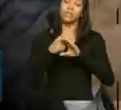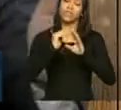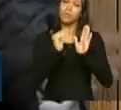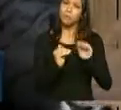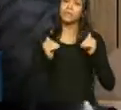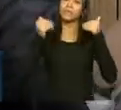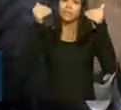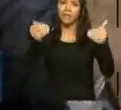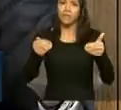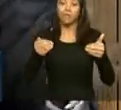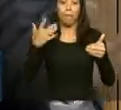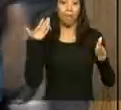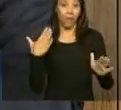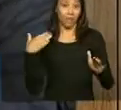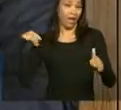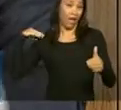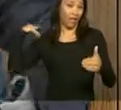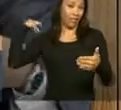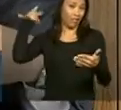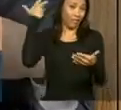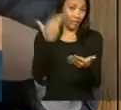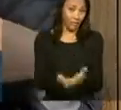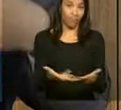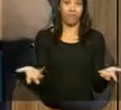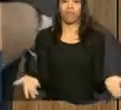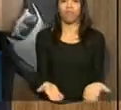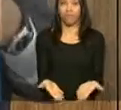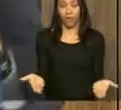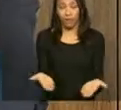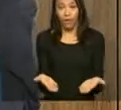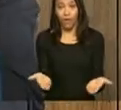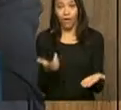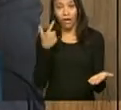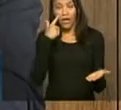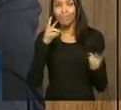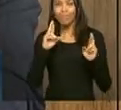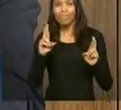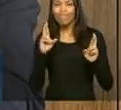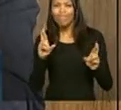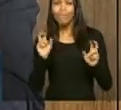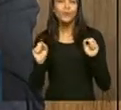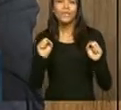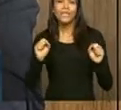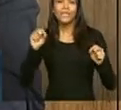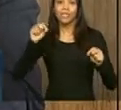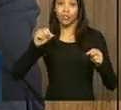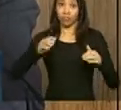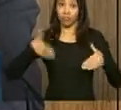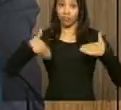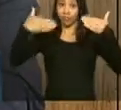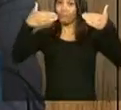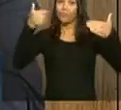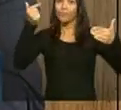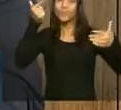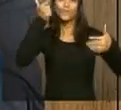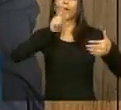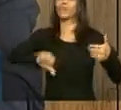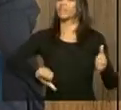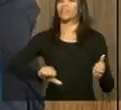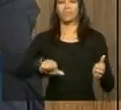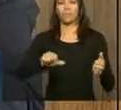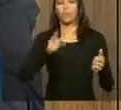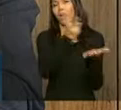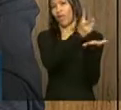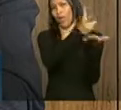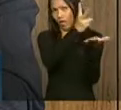Só que de lá para cá, do início do ano para cá, as expectativas de crescimento que havia não se realizaram. Mesmo os Estados